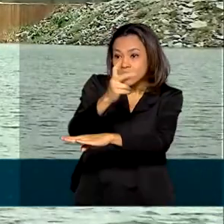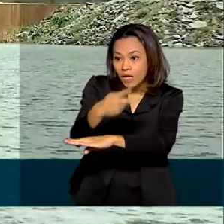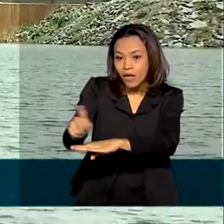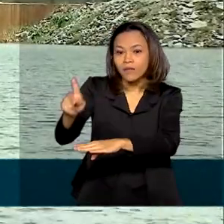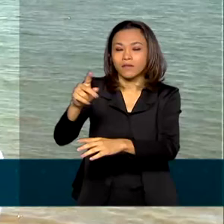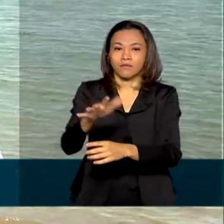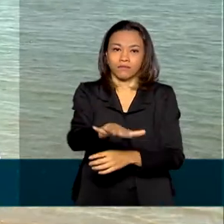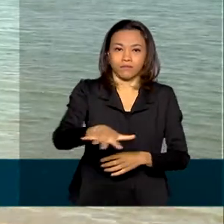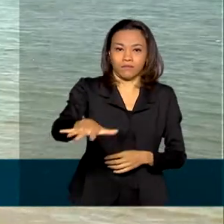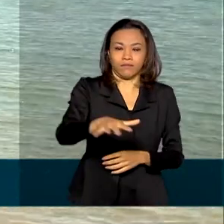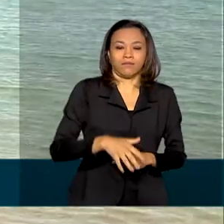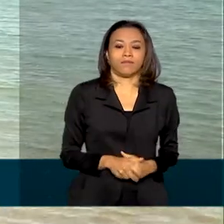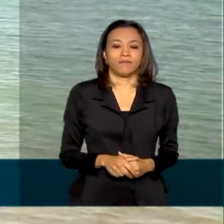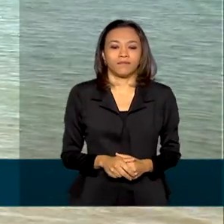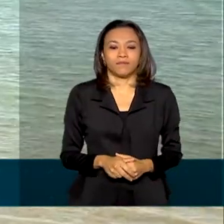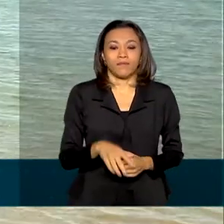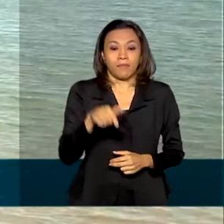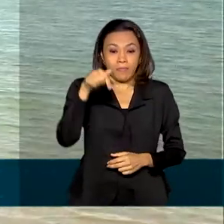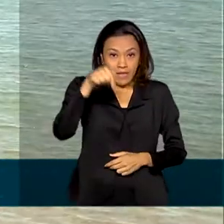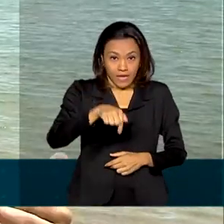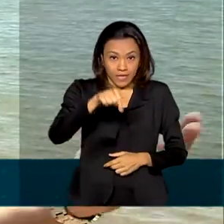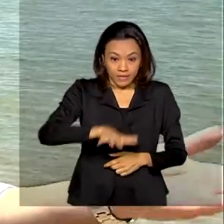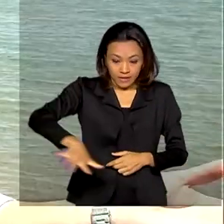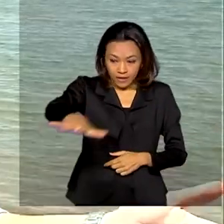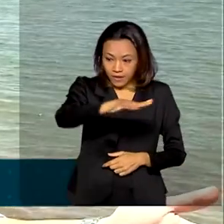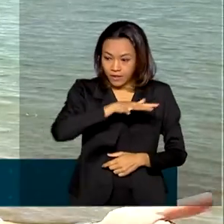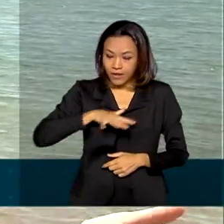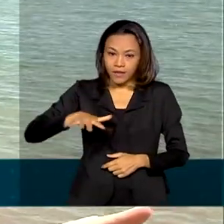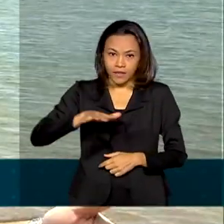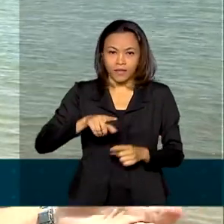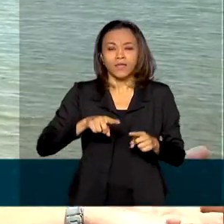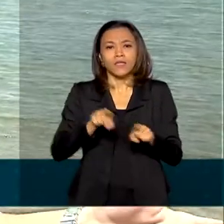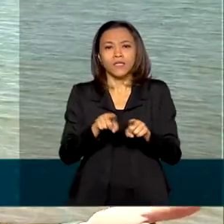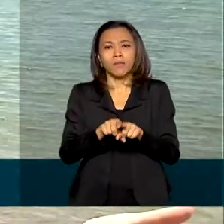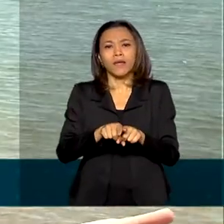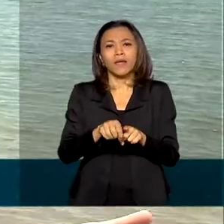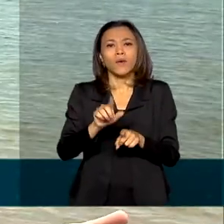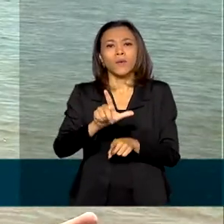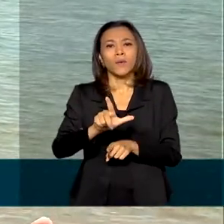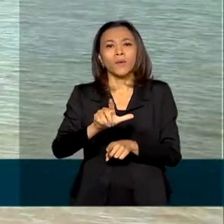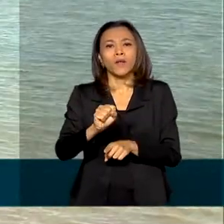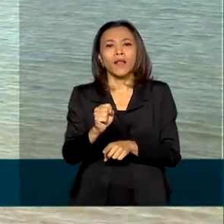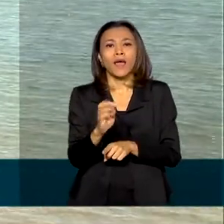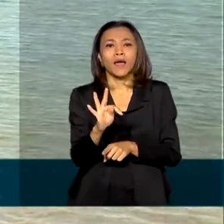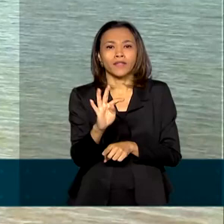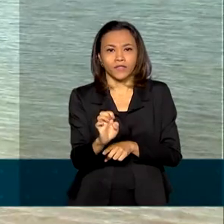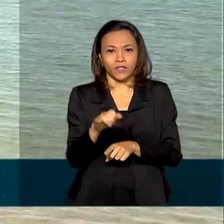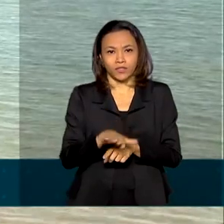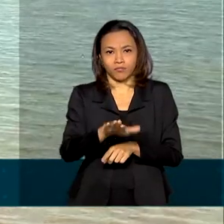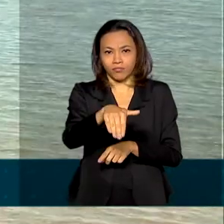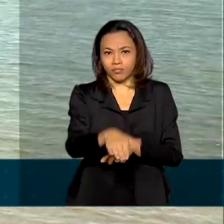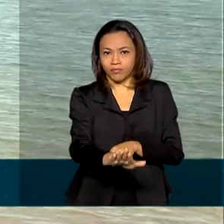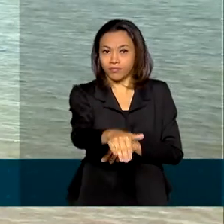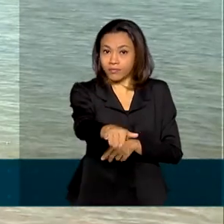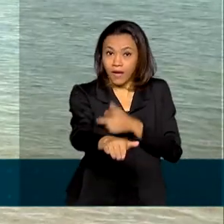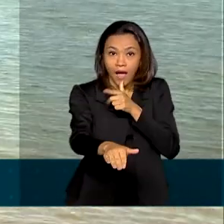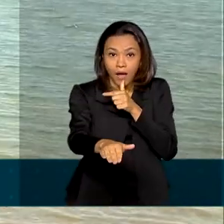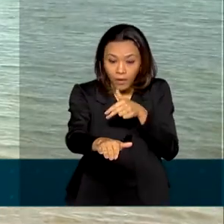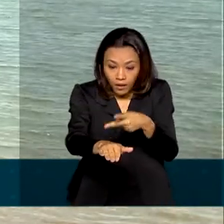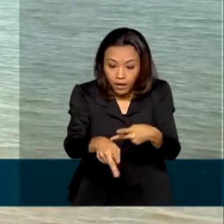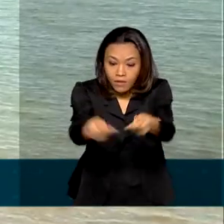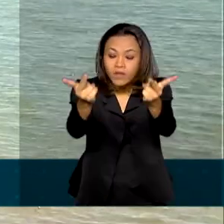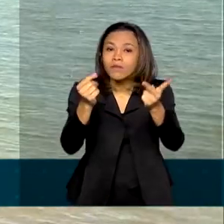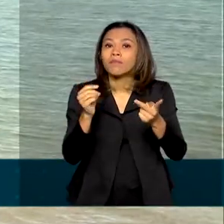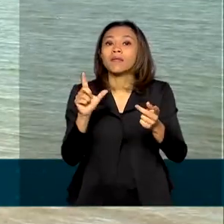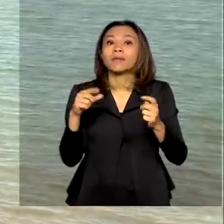Pernambuco. Quando estiver em operação esse ramal e o eixo leste que já está em pré-operação, a questão da água é quem precisa e a água é